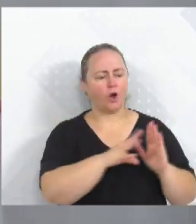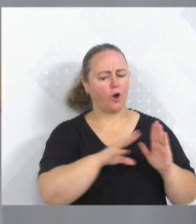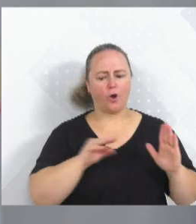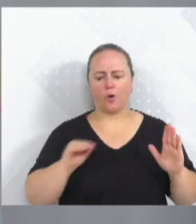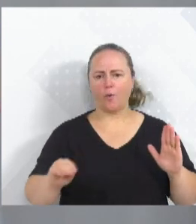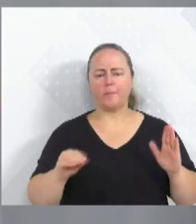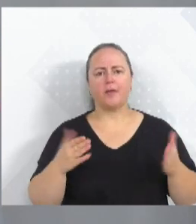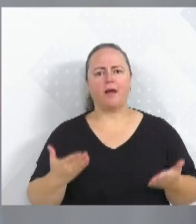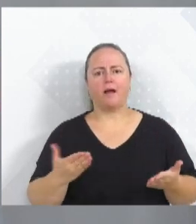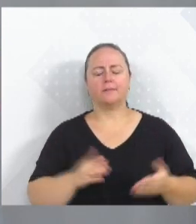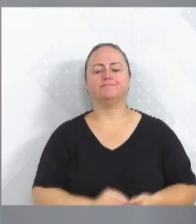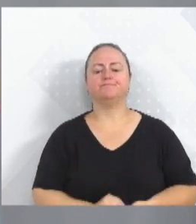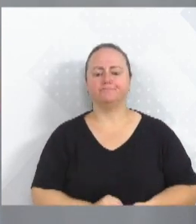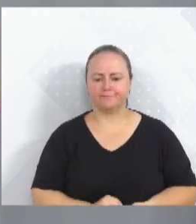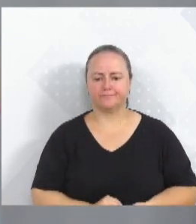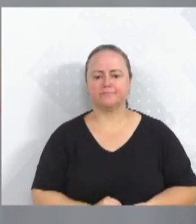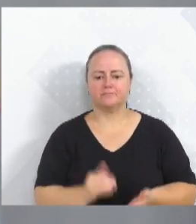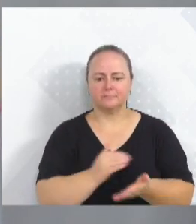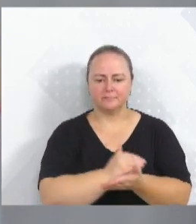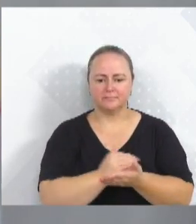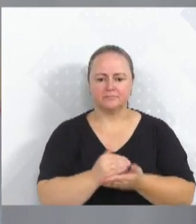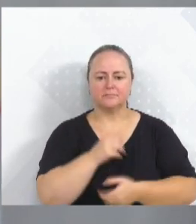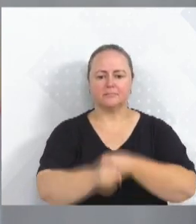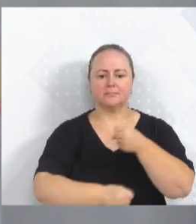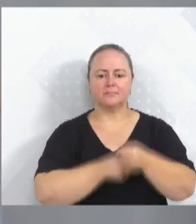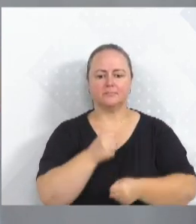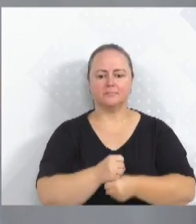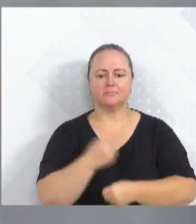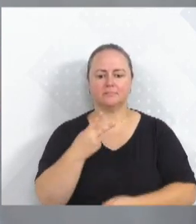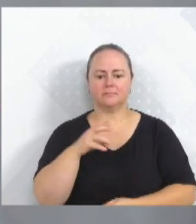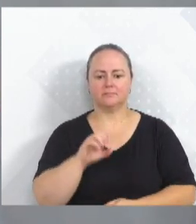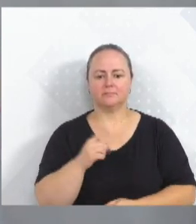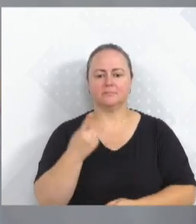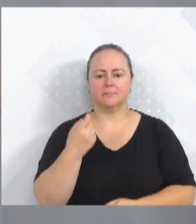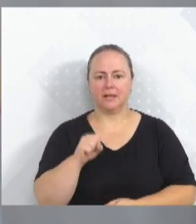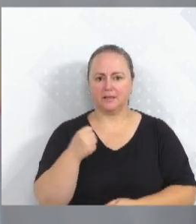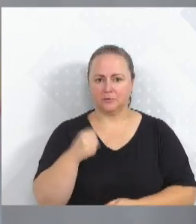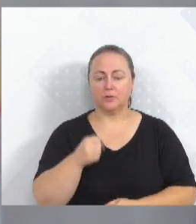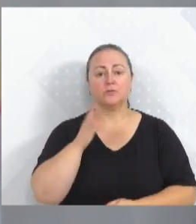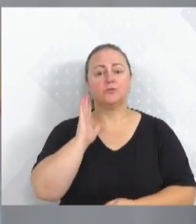2018, nós já temos um colégio aqui que já tinha o botão de pânico.